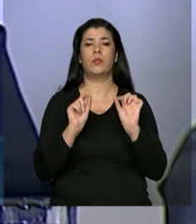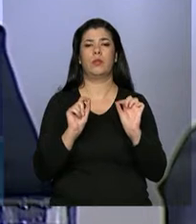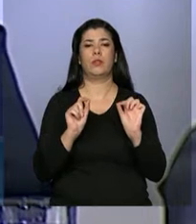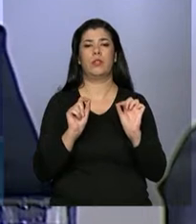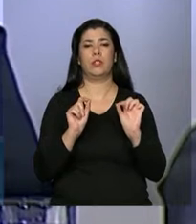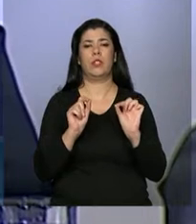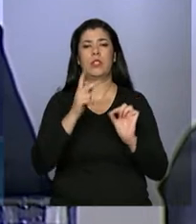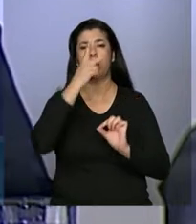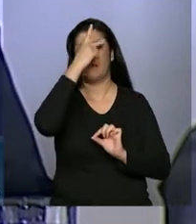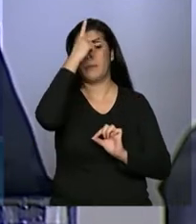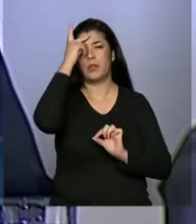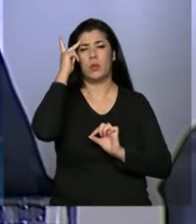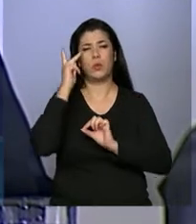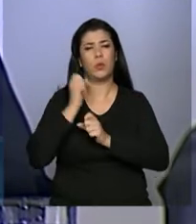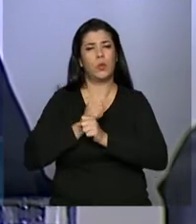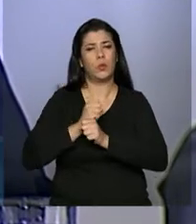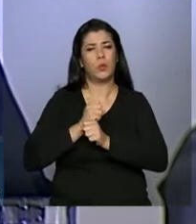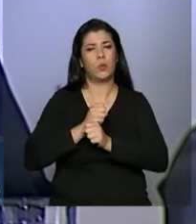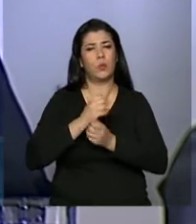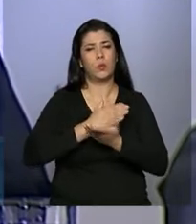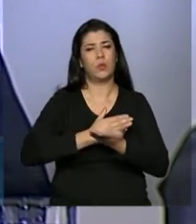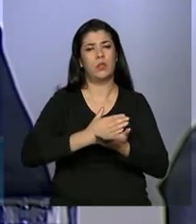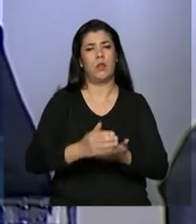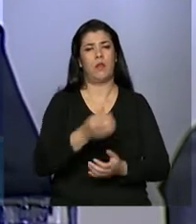os que, desde 1995,